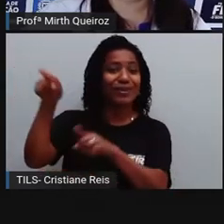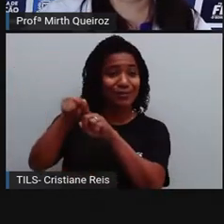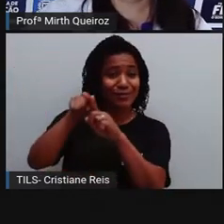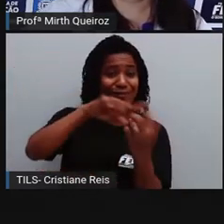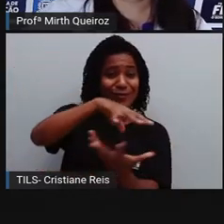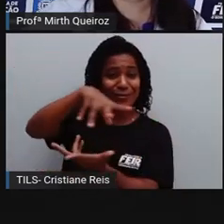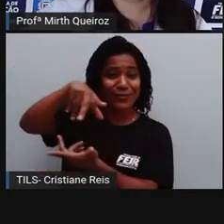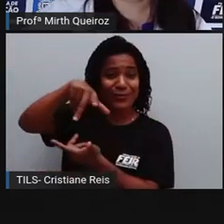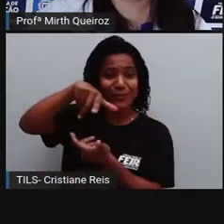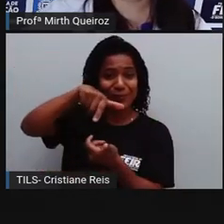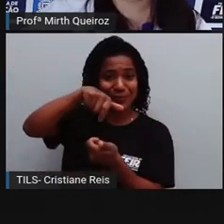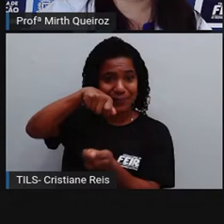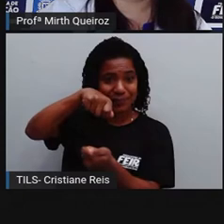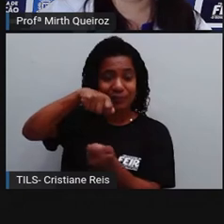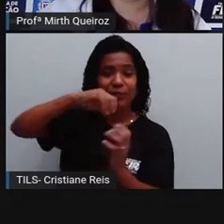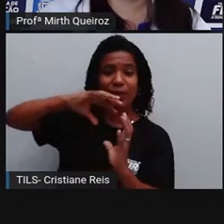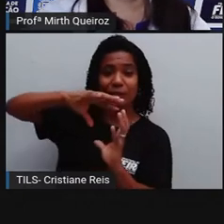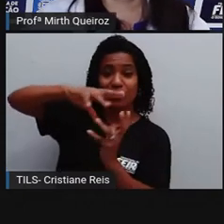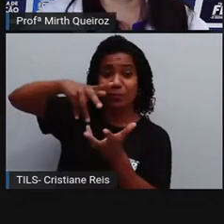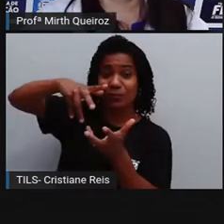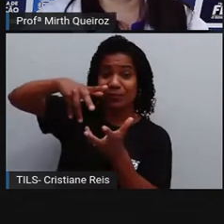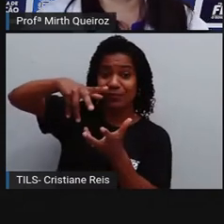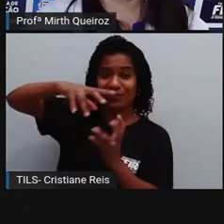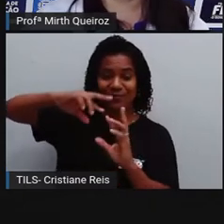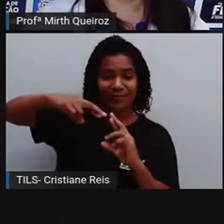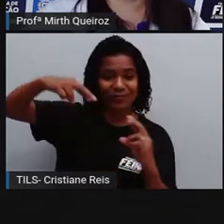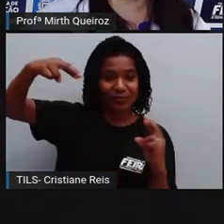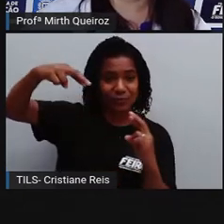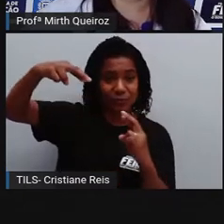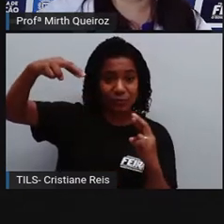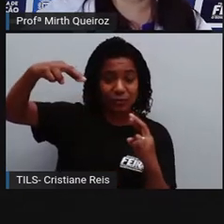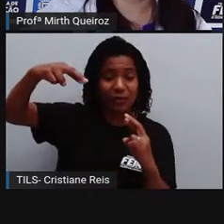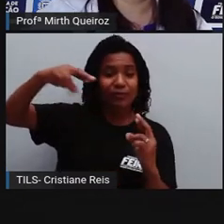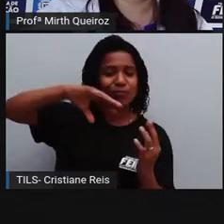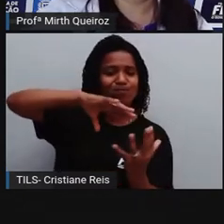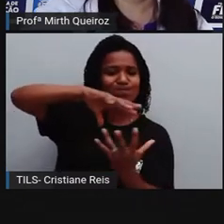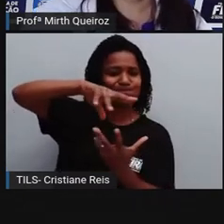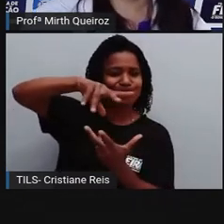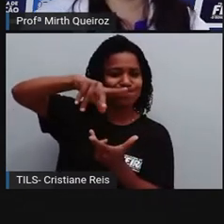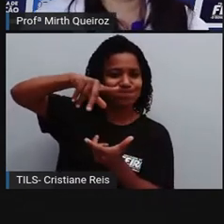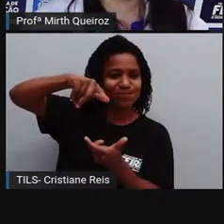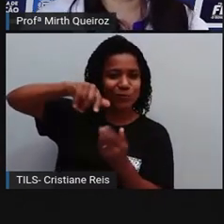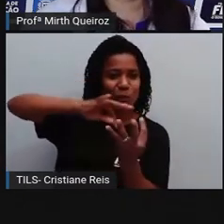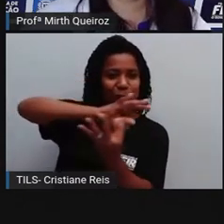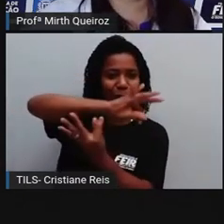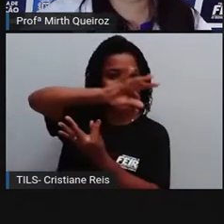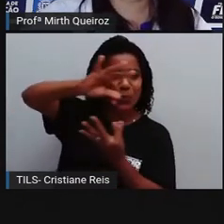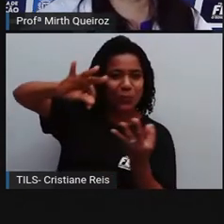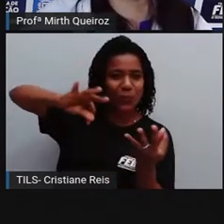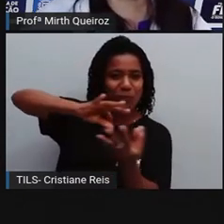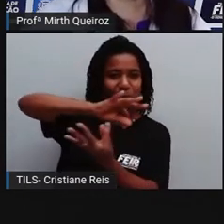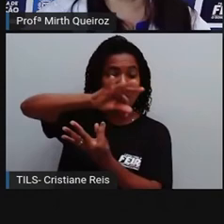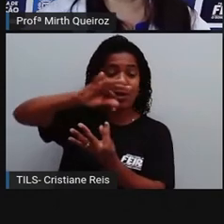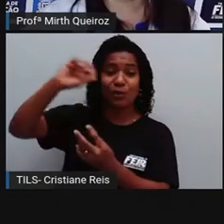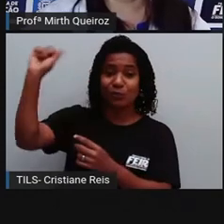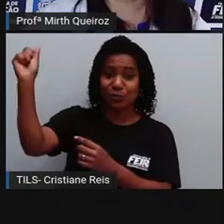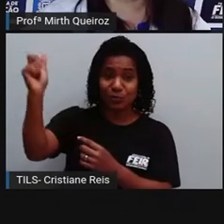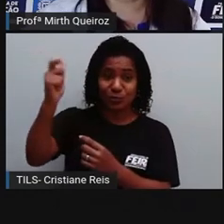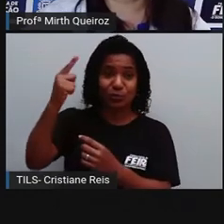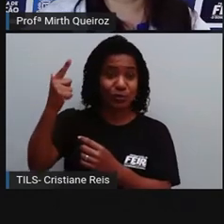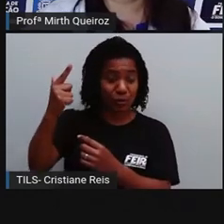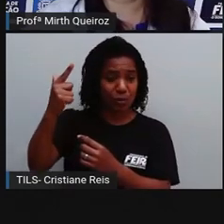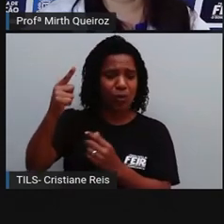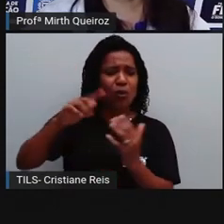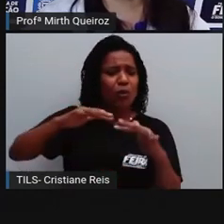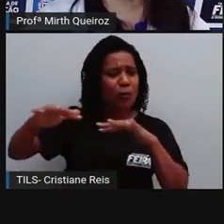a Terra está inclinada e ela faz esse movimento em torno do Sol. O movimento de